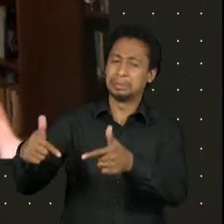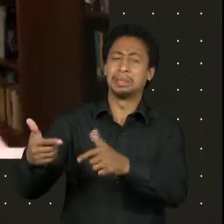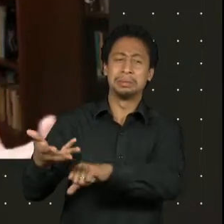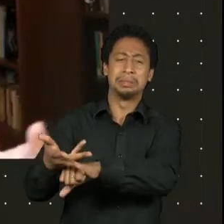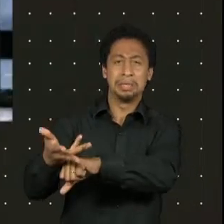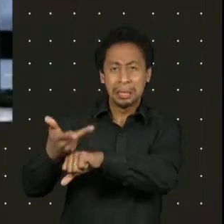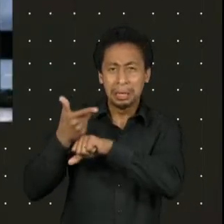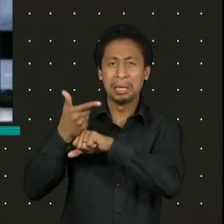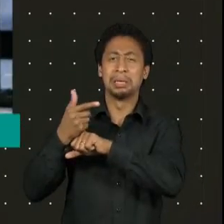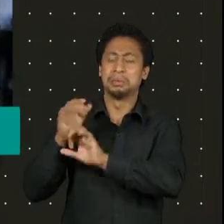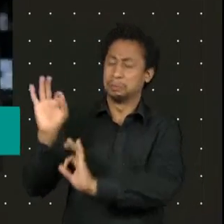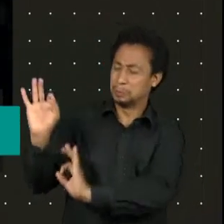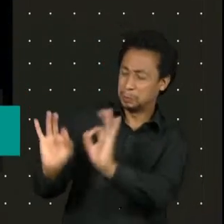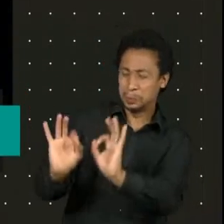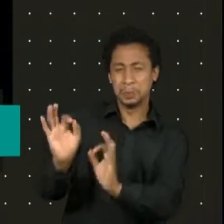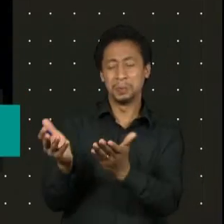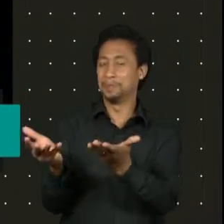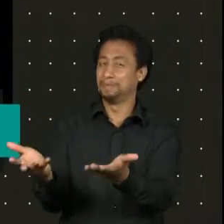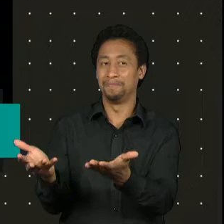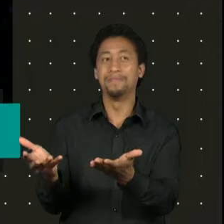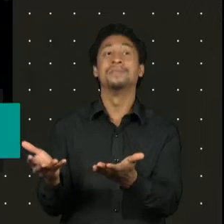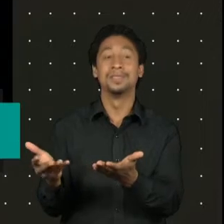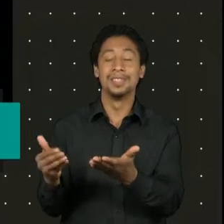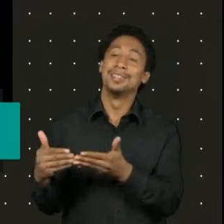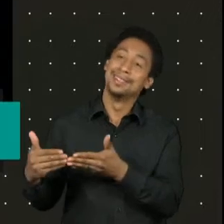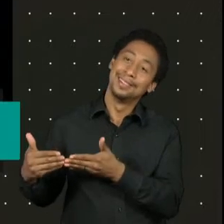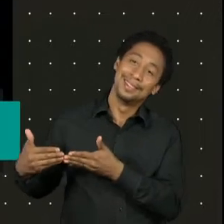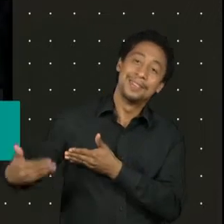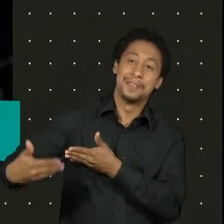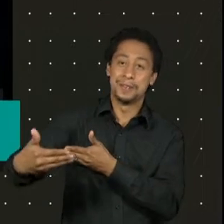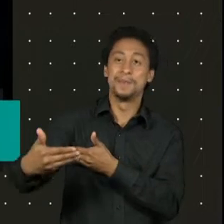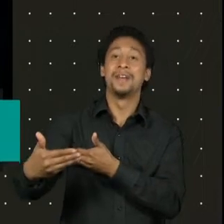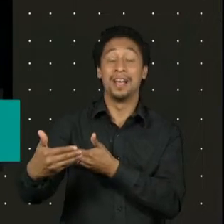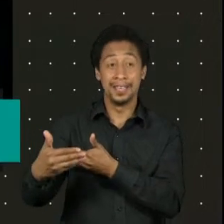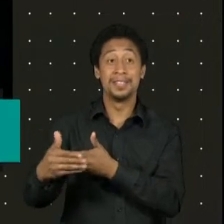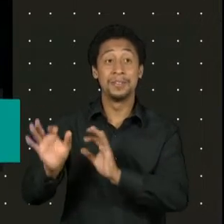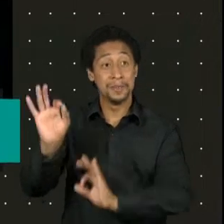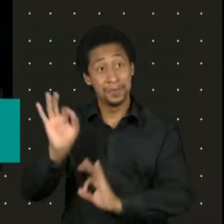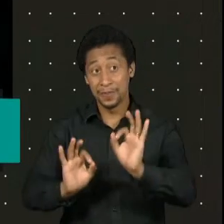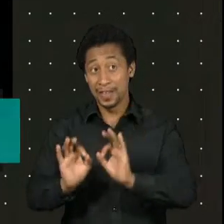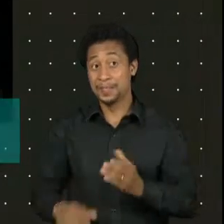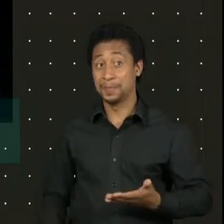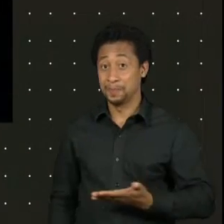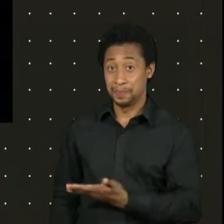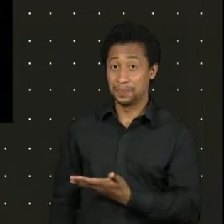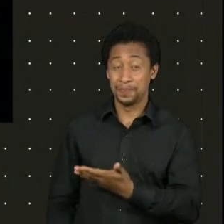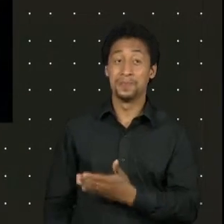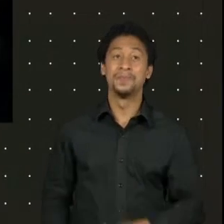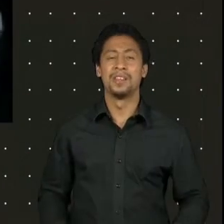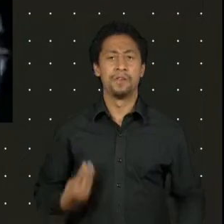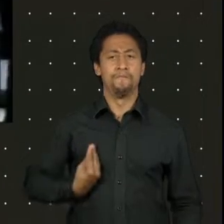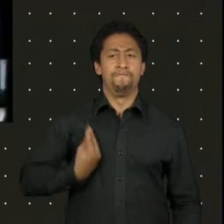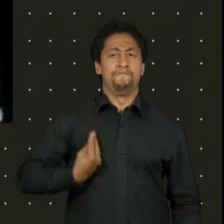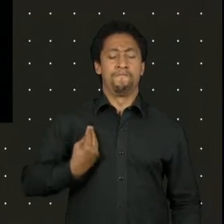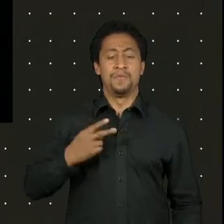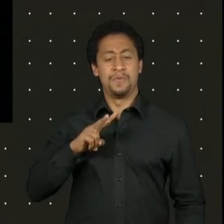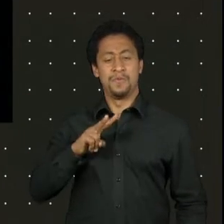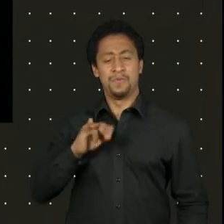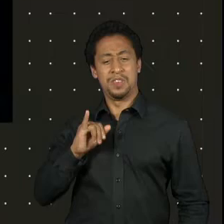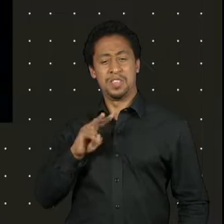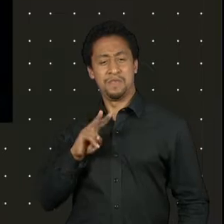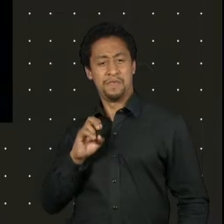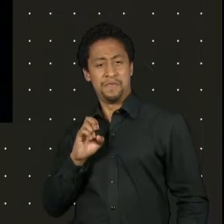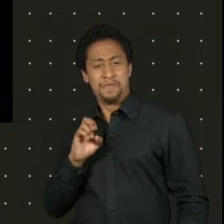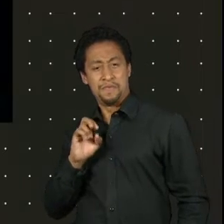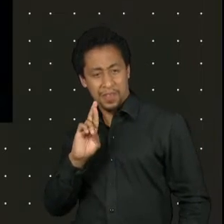precisão. Depois disso, a gente fez Viver a Vida, o curta. Um dia ela, inclusive, me ajudou